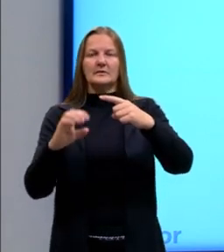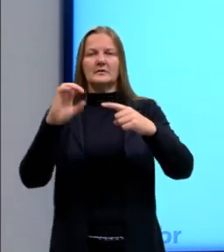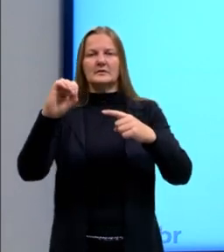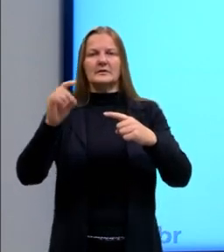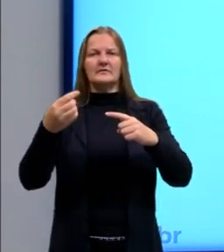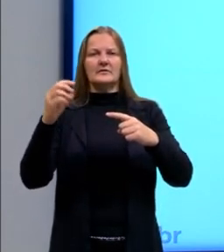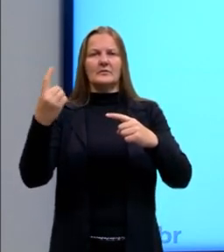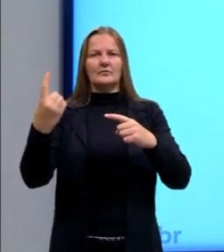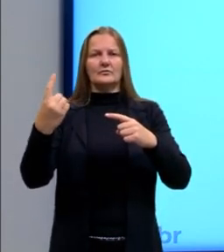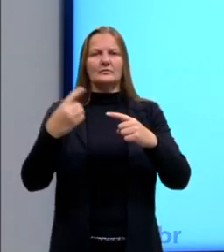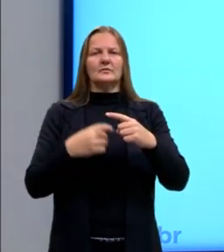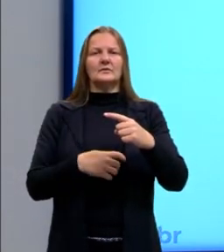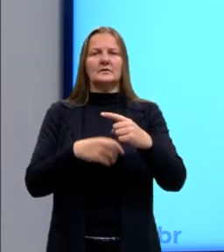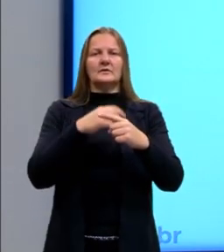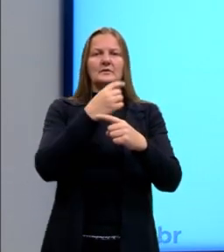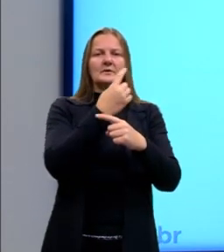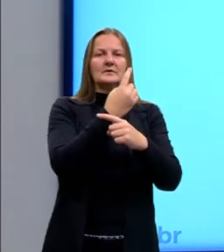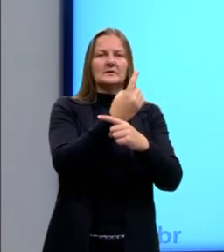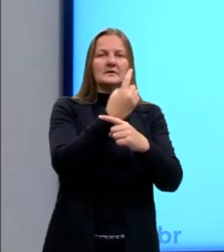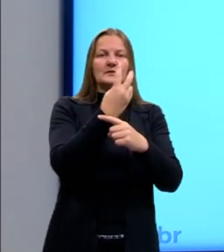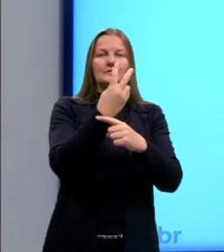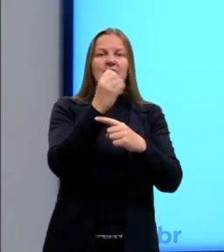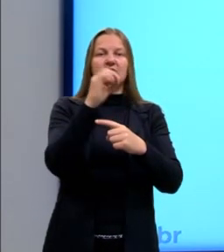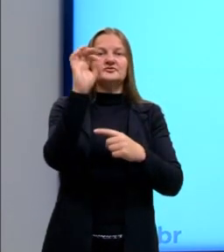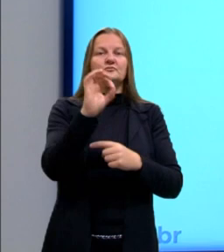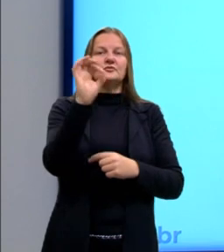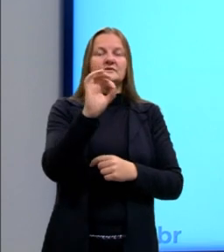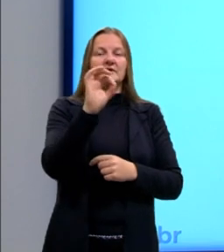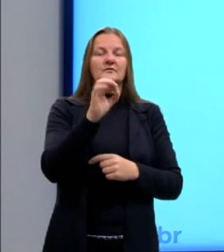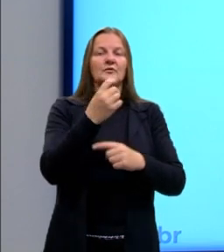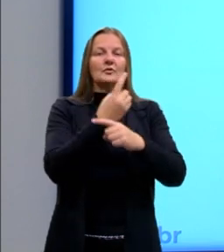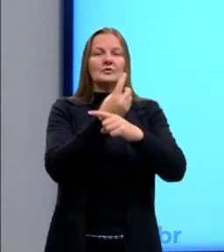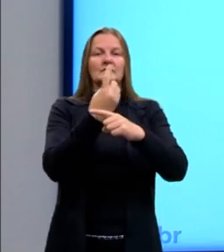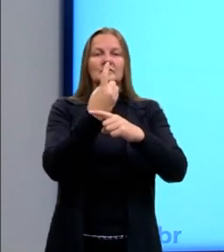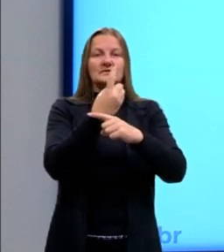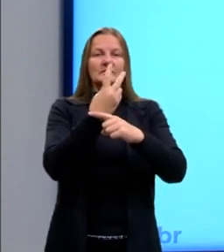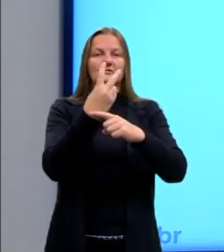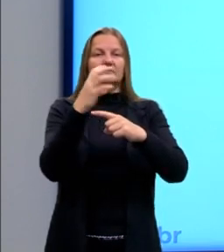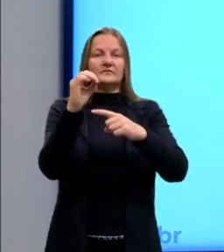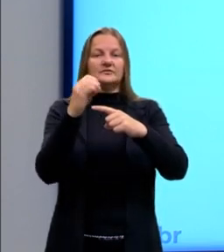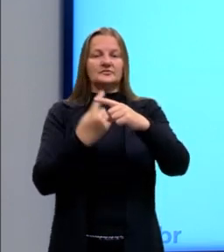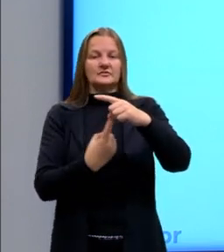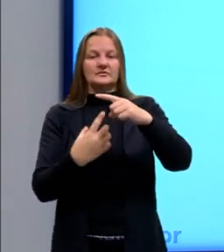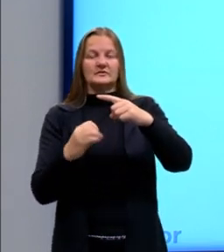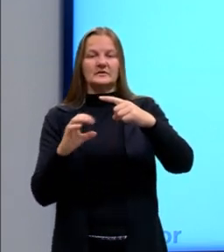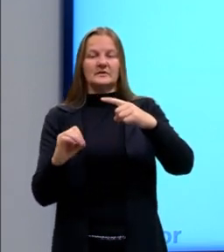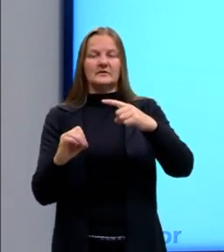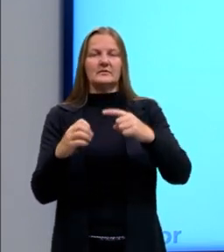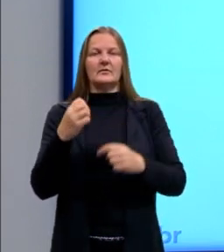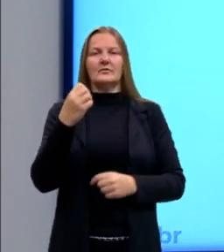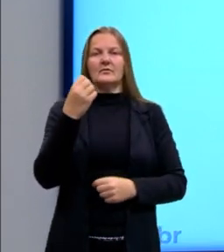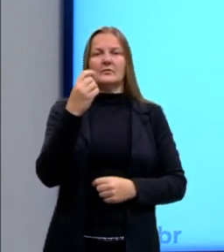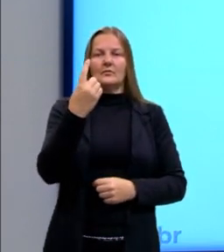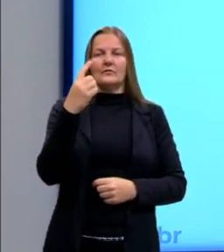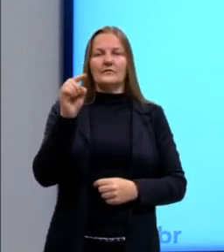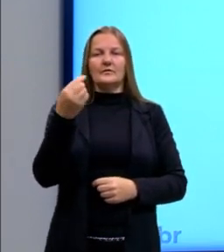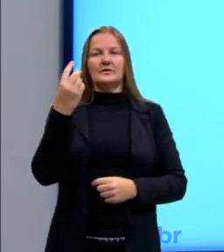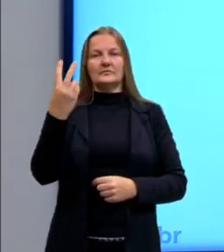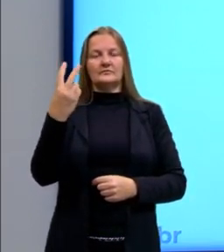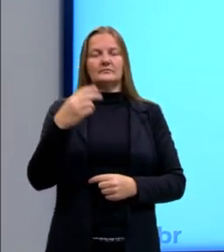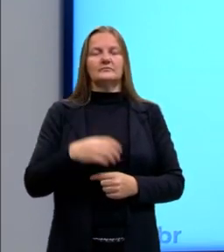,01. 120% é 120 por 100 ou 1,2.